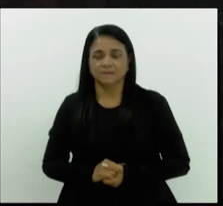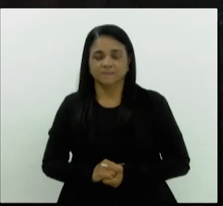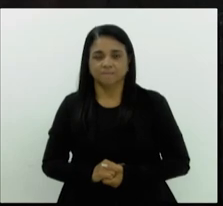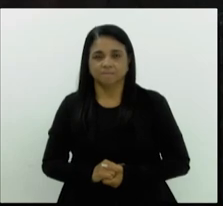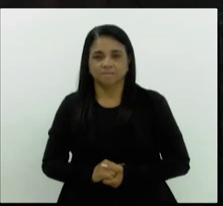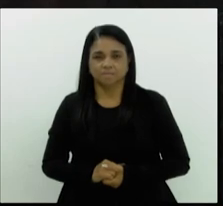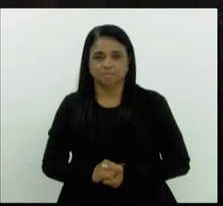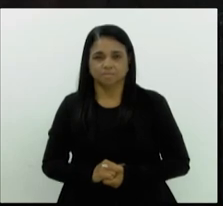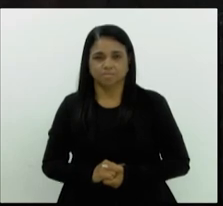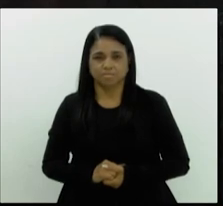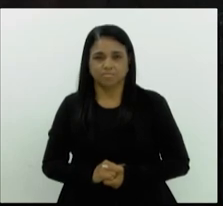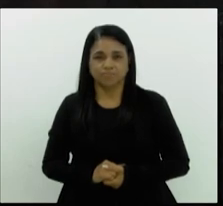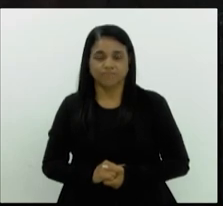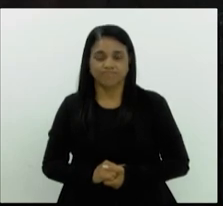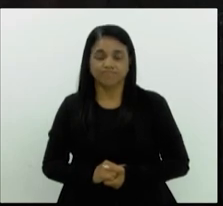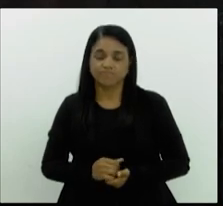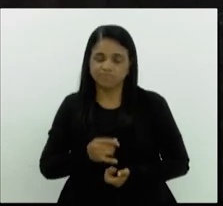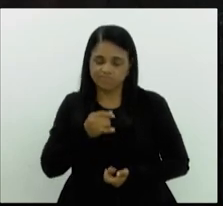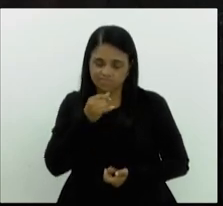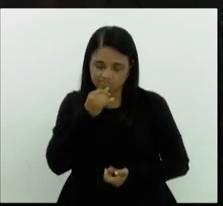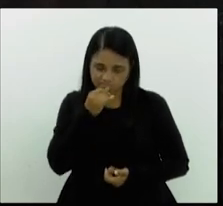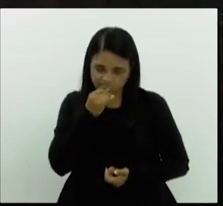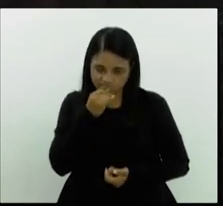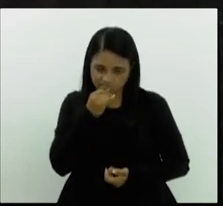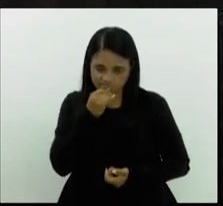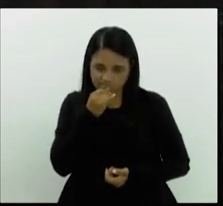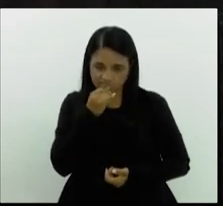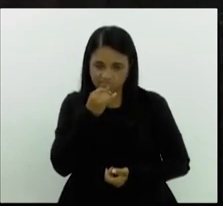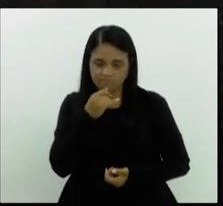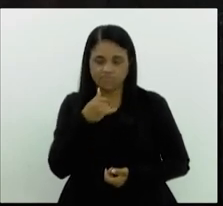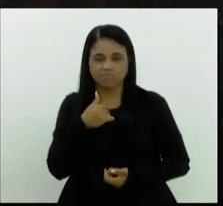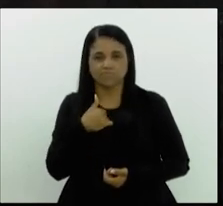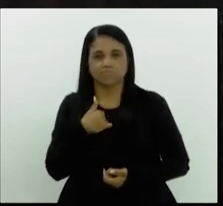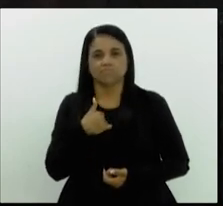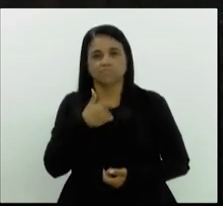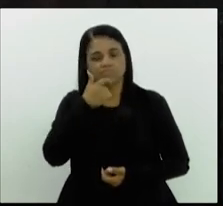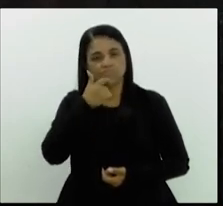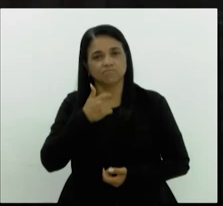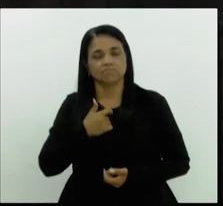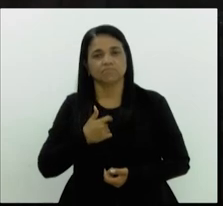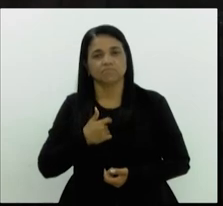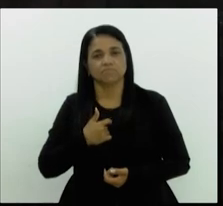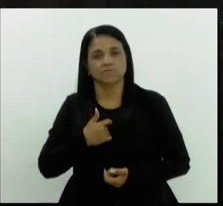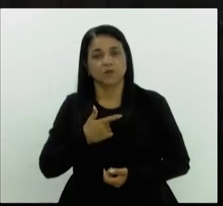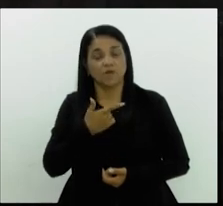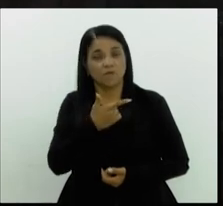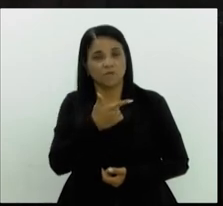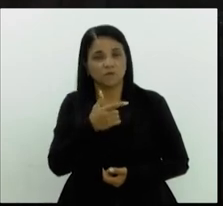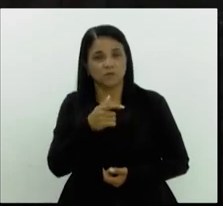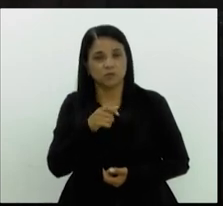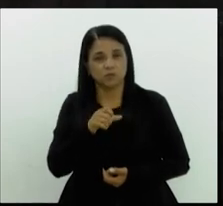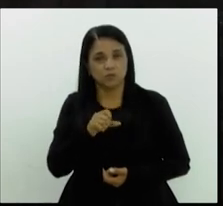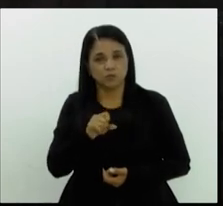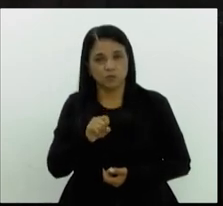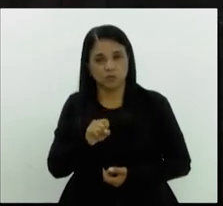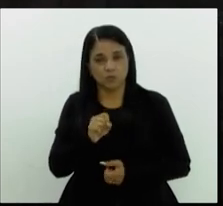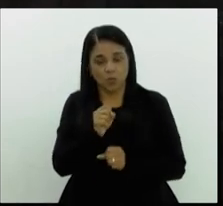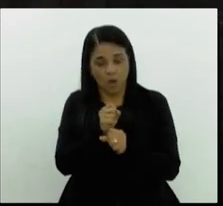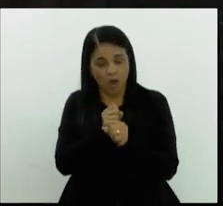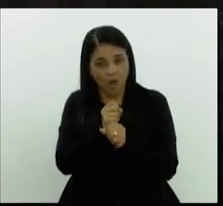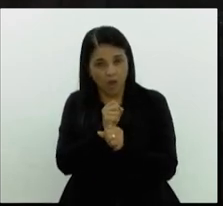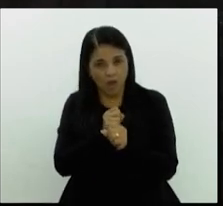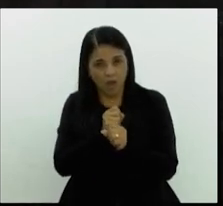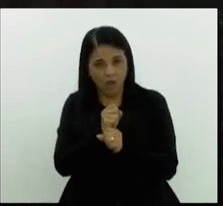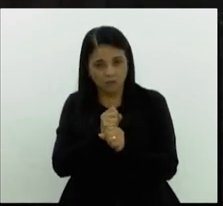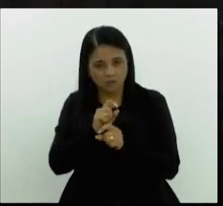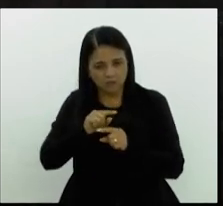com tristeza, mas sobretudo com indignação que nos 28 anos